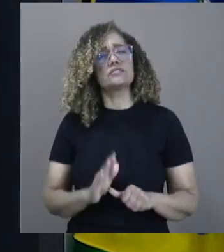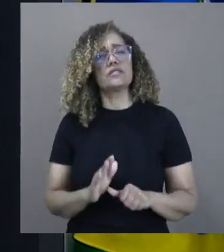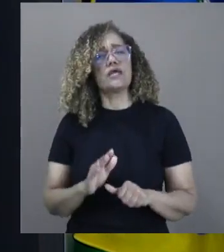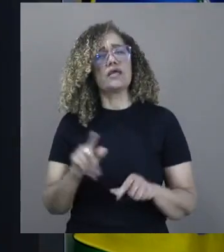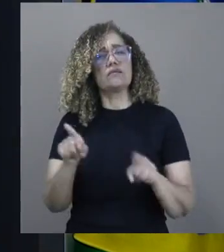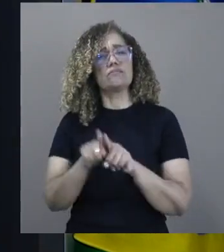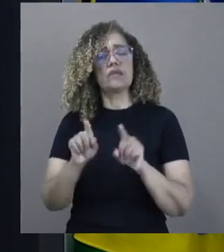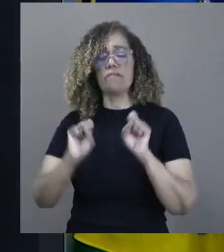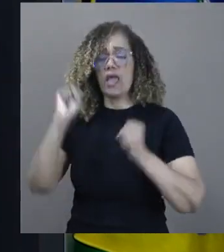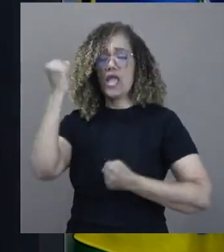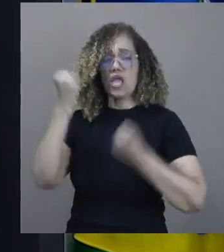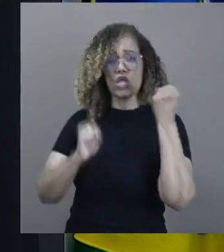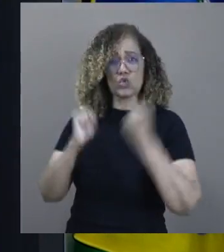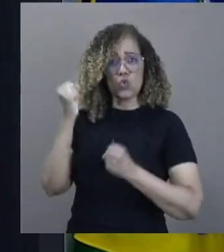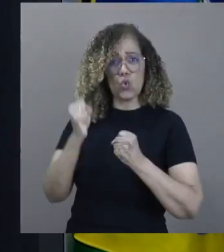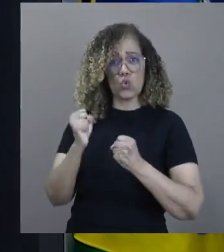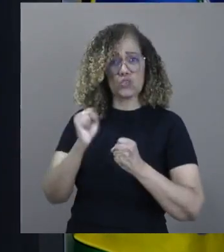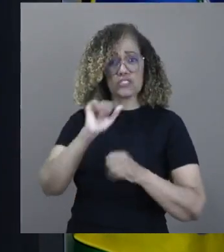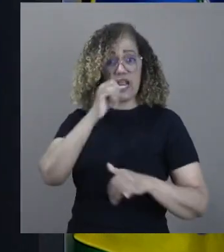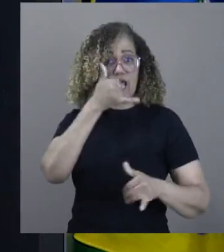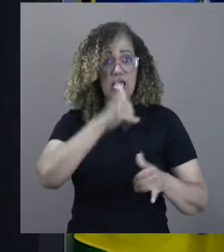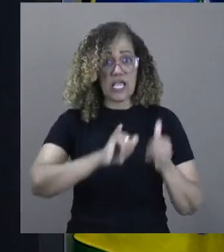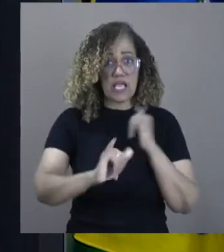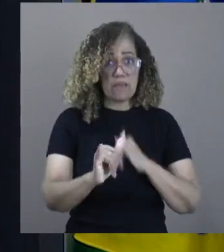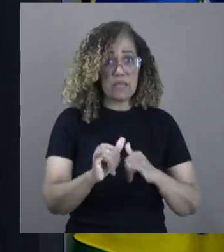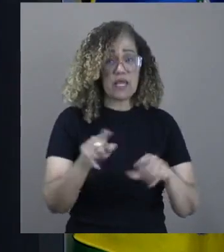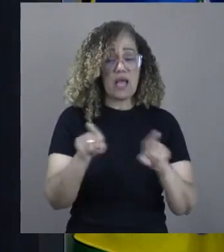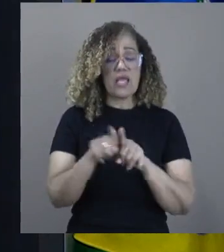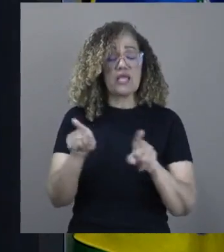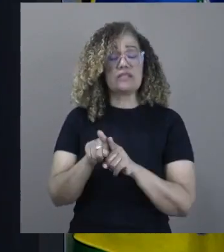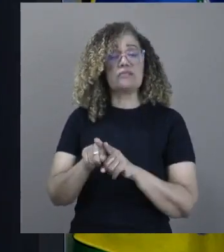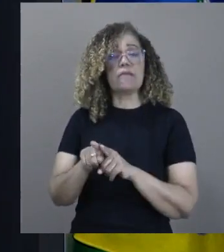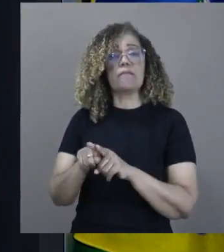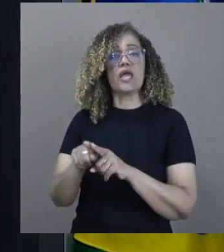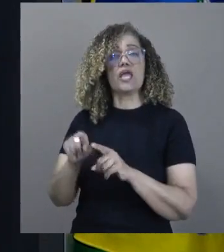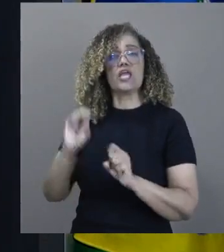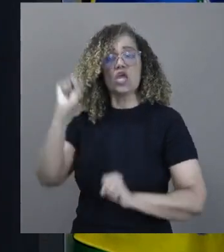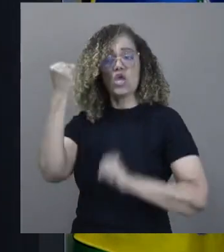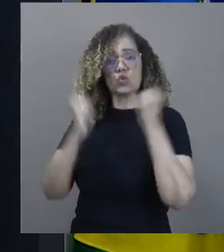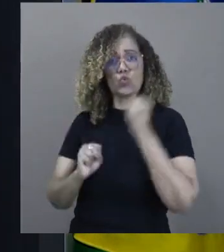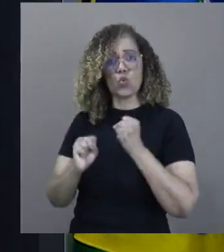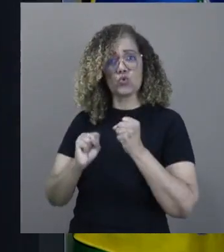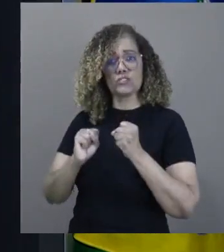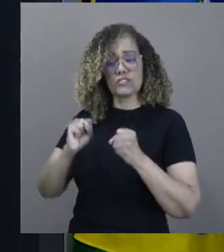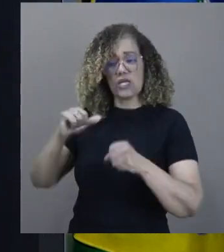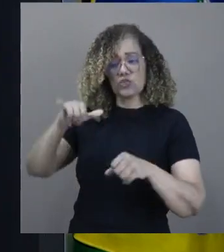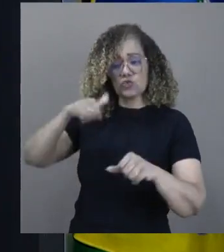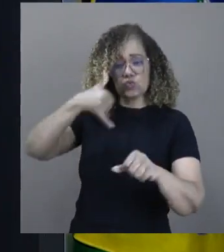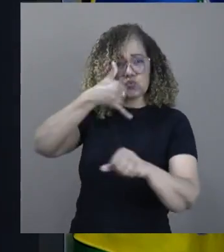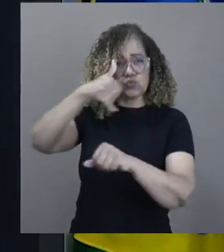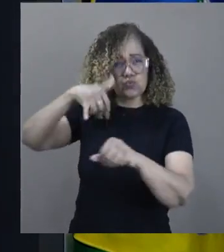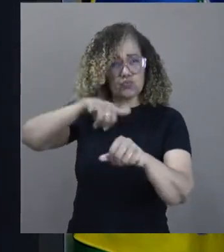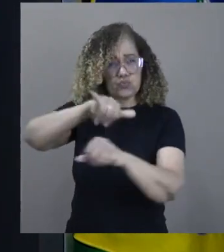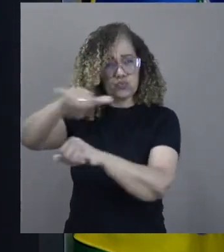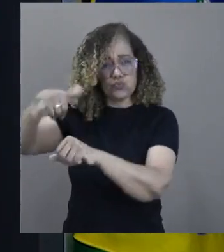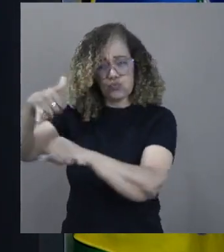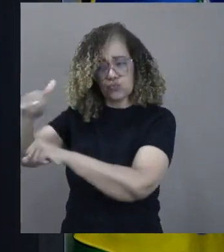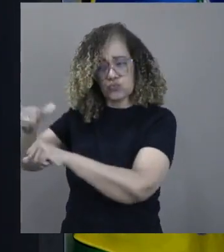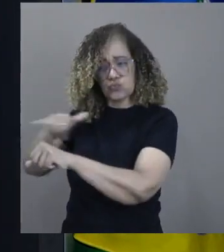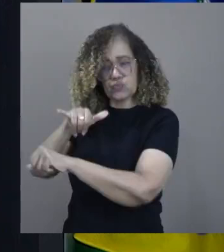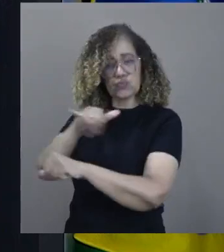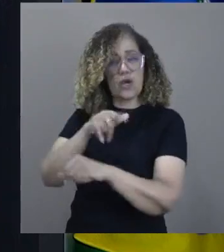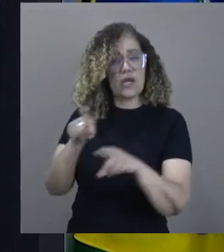indústria química e da indústria de fertilizantes nitrogenados, que vem, ano a ano, reduzindo suas